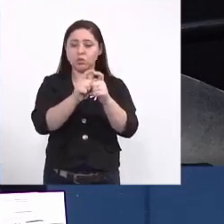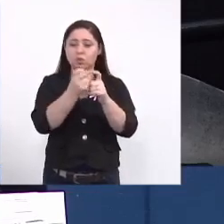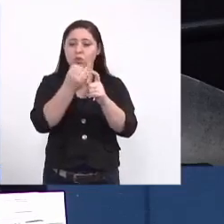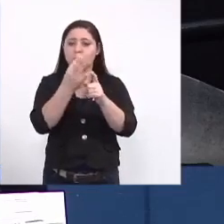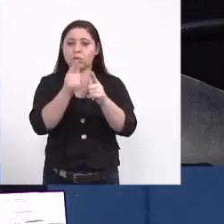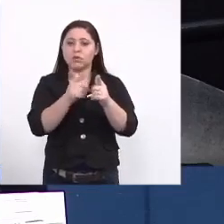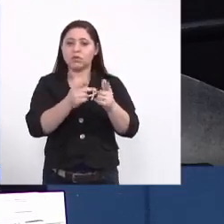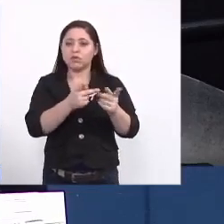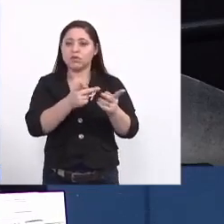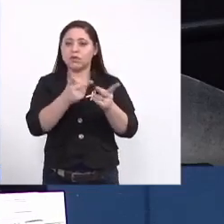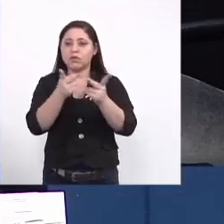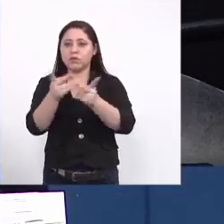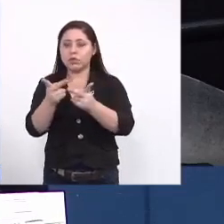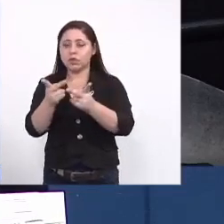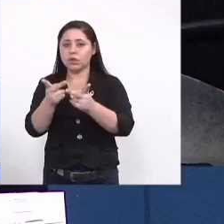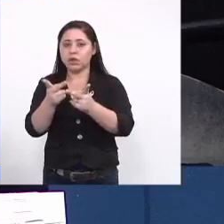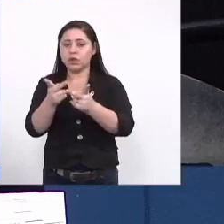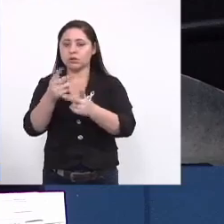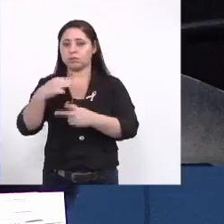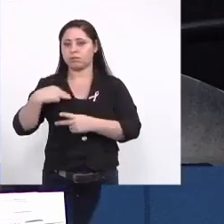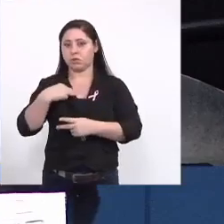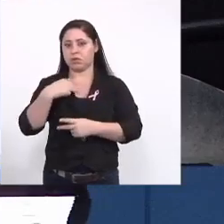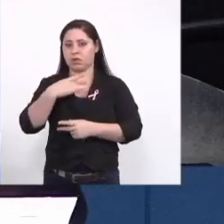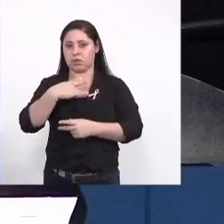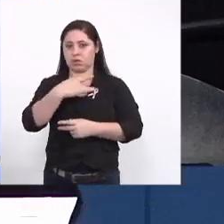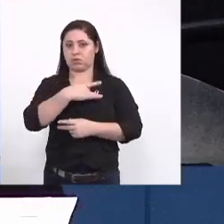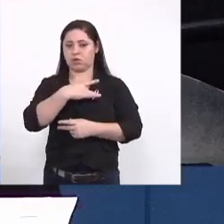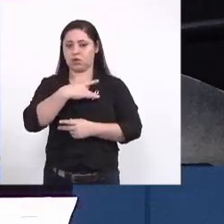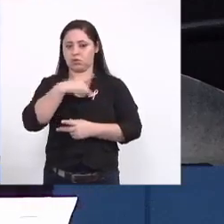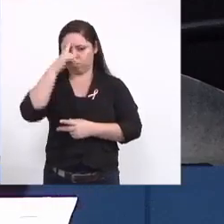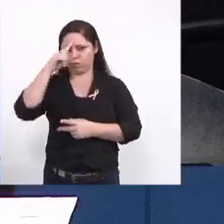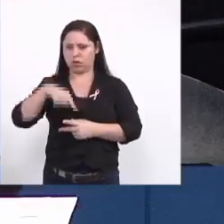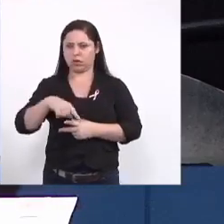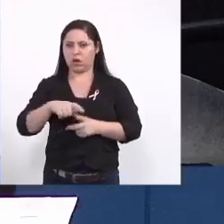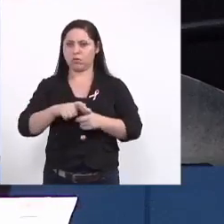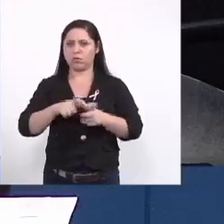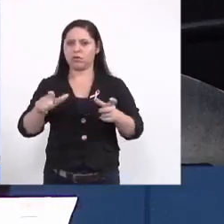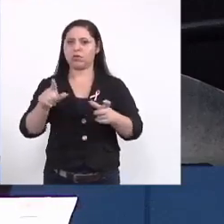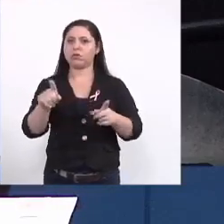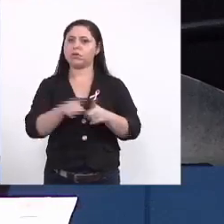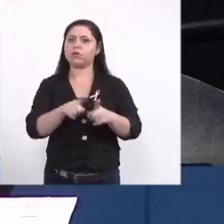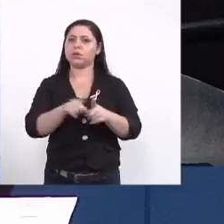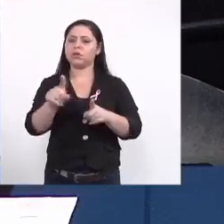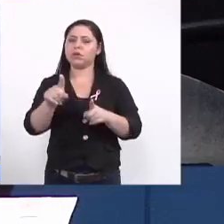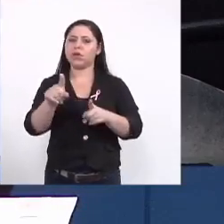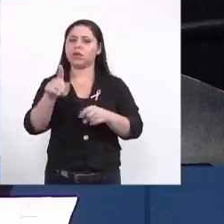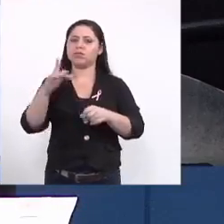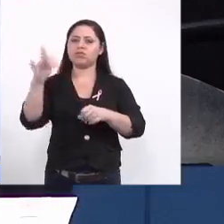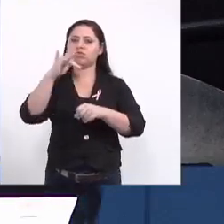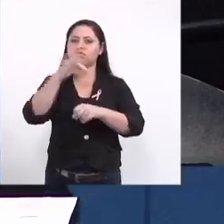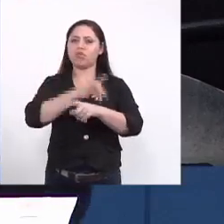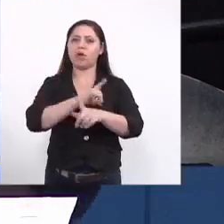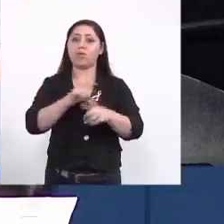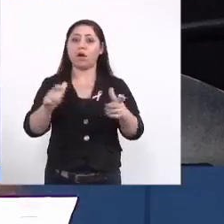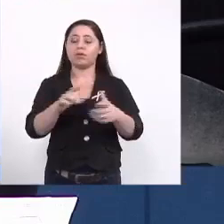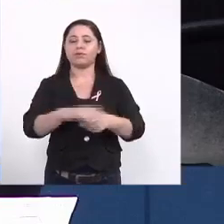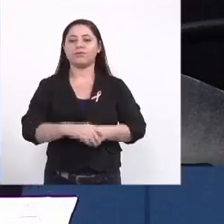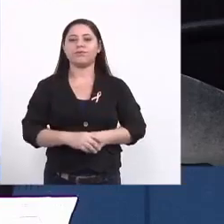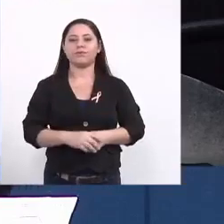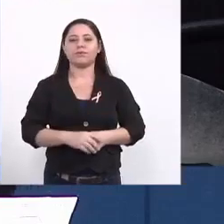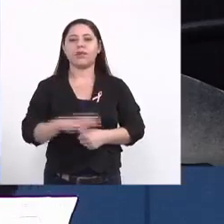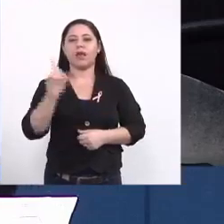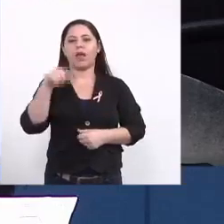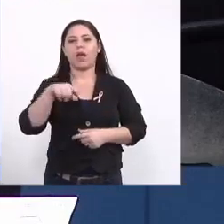preconizados pelo Ministério da Saúde e aumentando a possibilidade de infestação de mosquitos então essa é